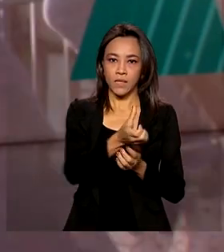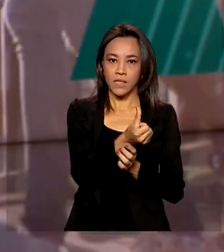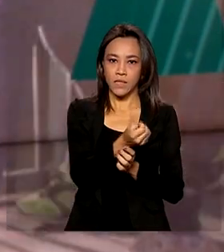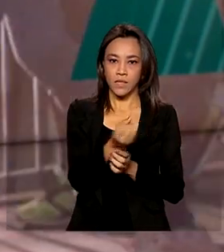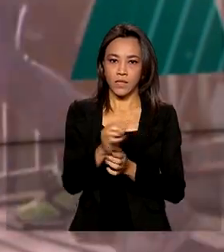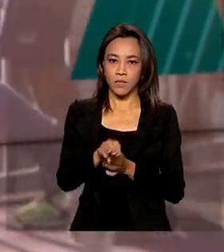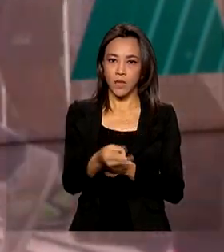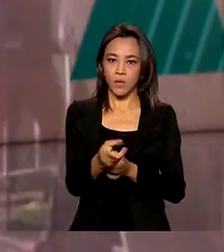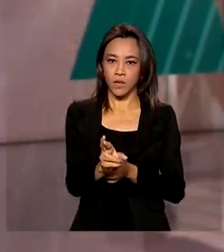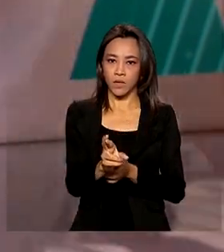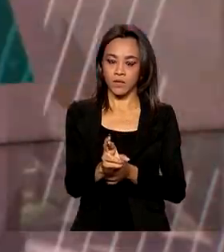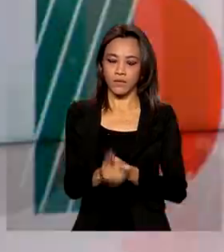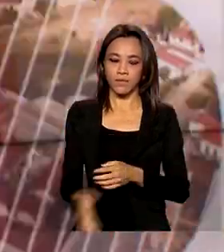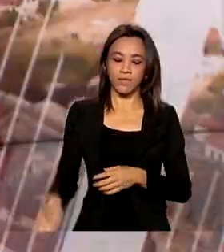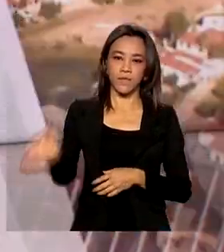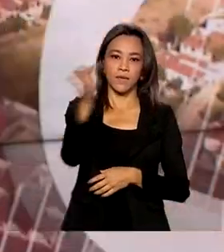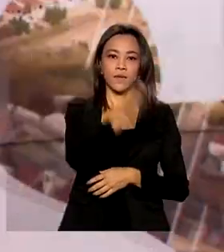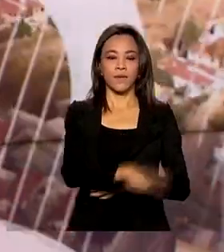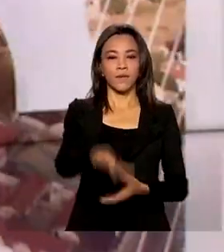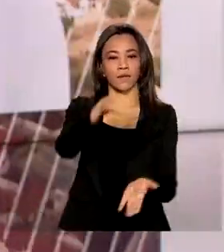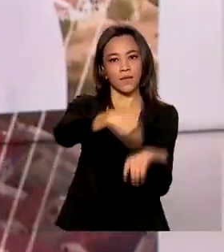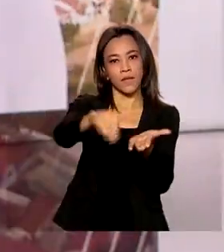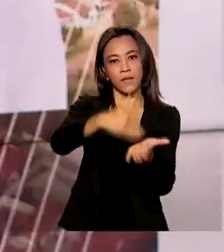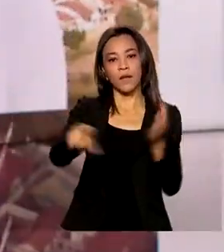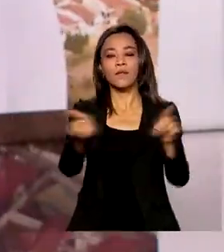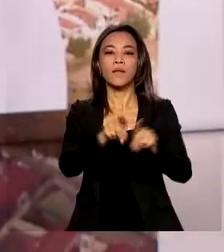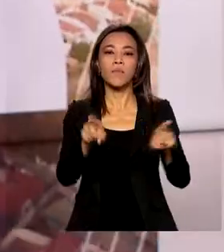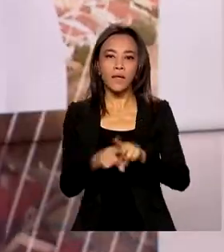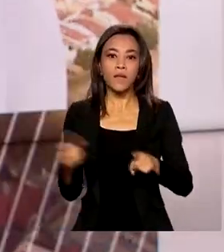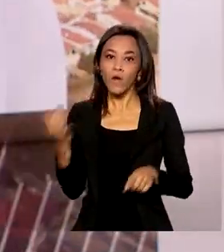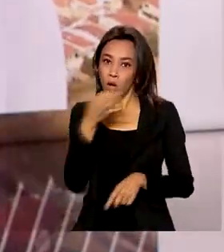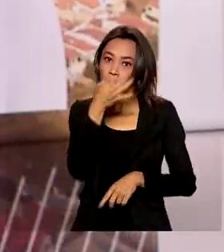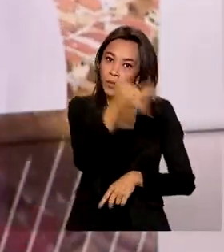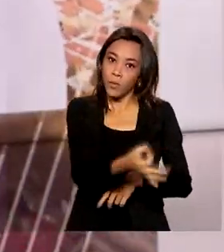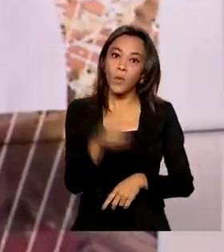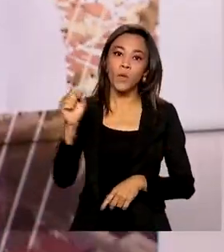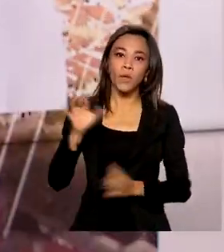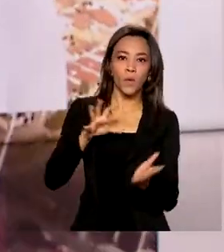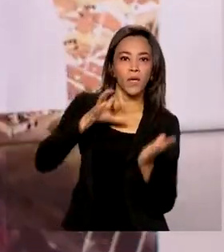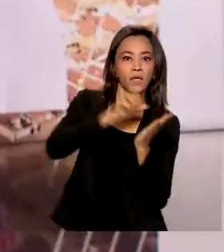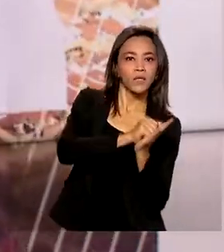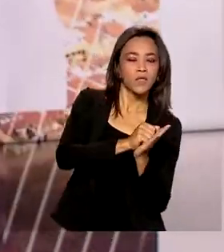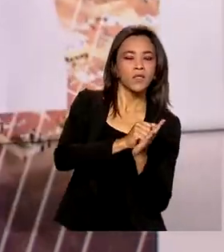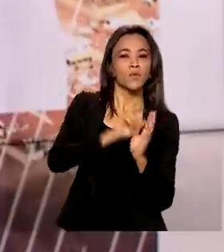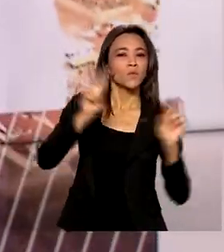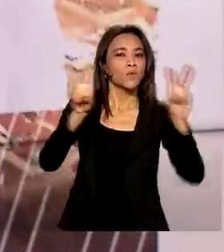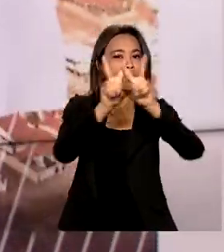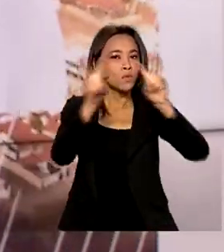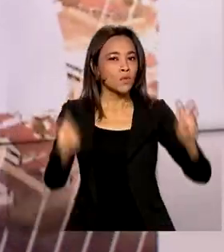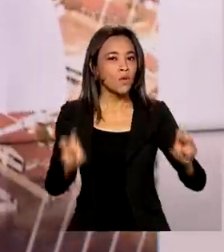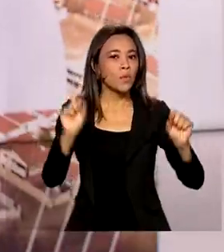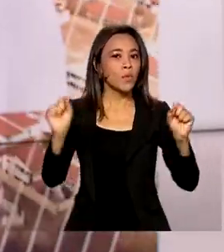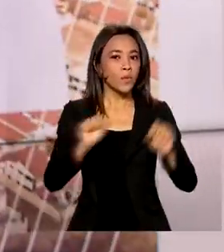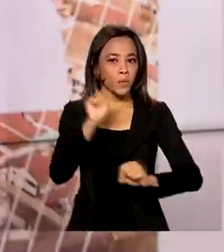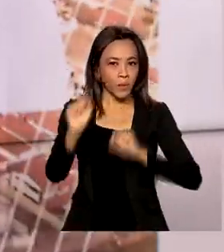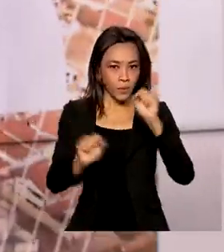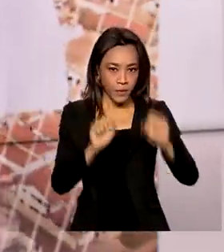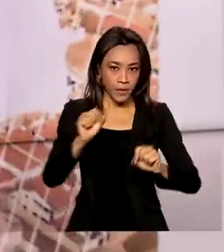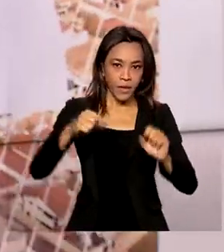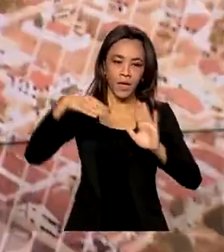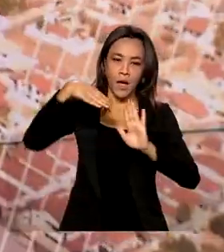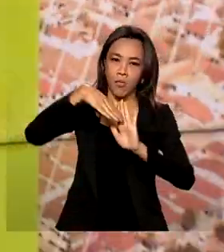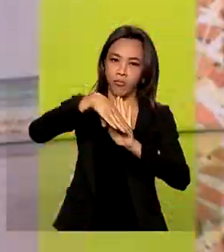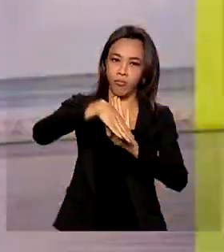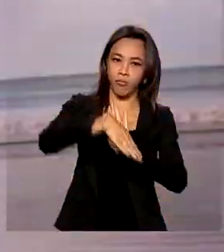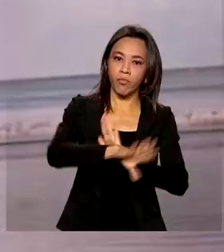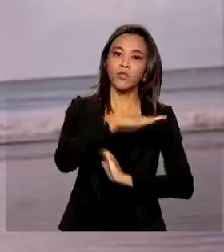O secretário também comentou o registro feito pelo Ministério da Saúde de uma queda significativa na média móvel de